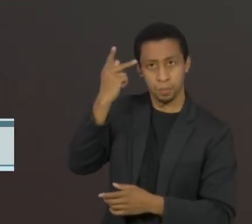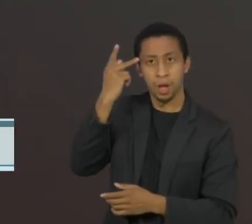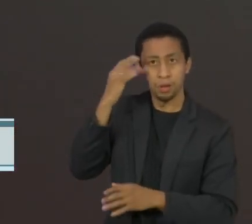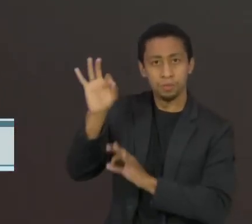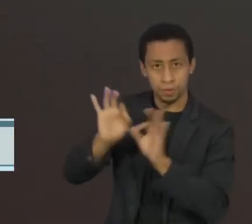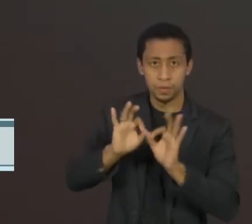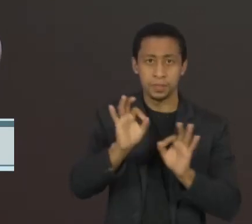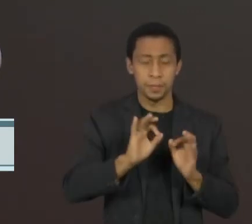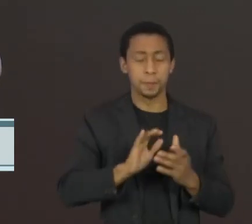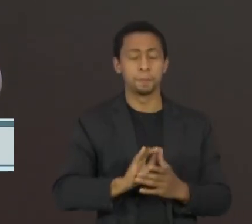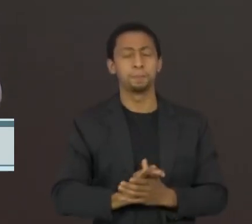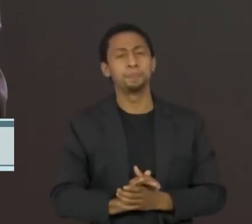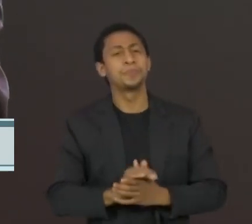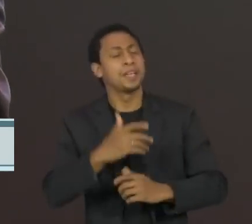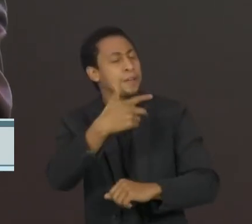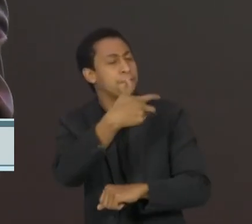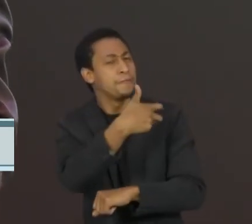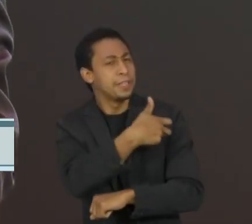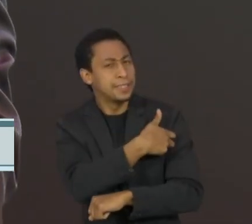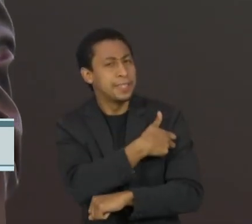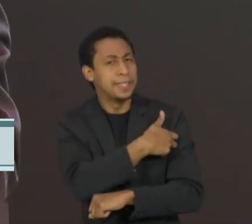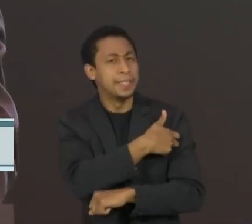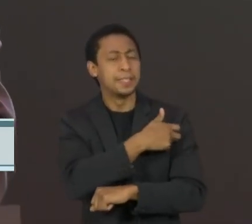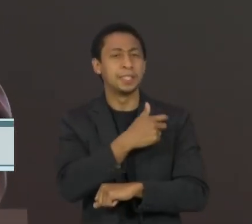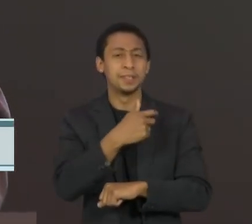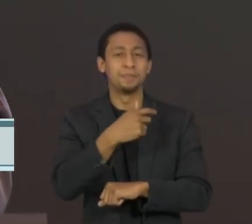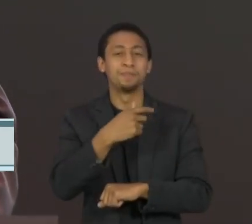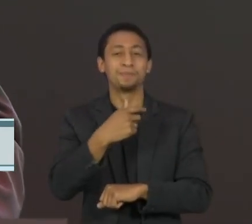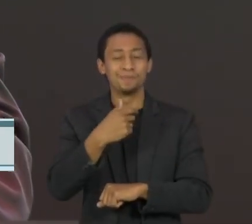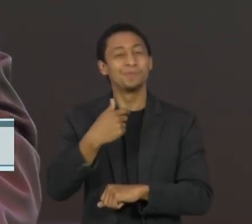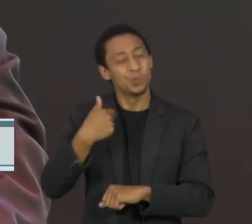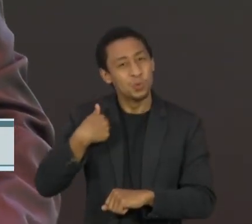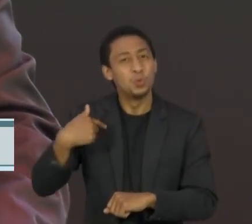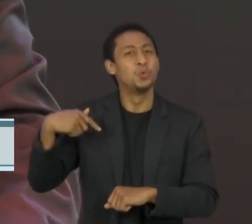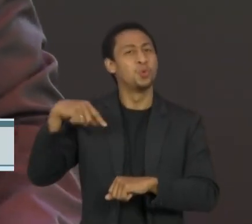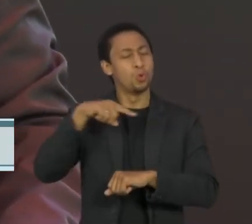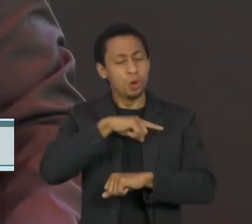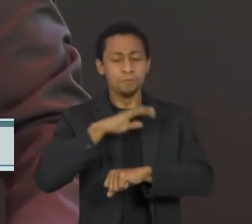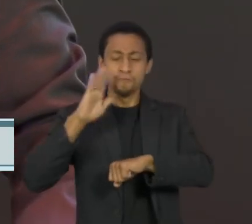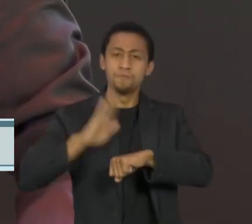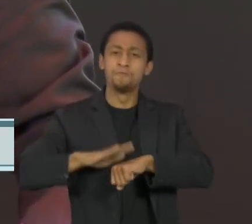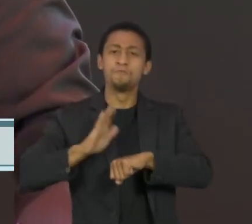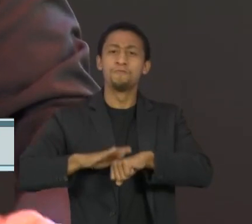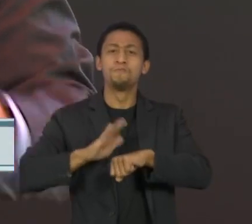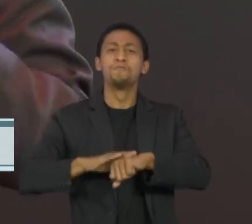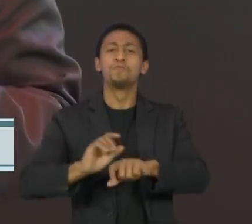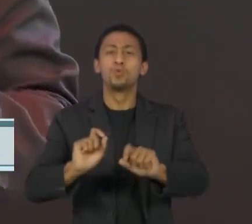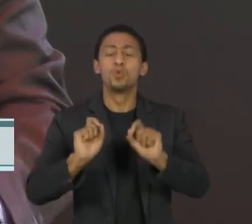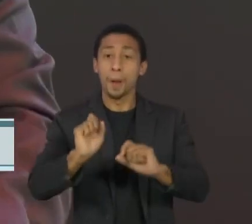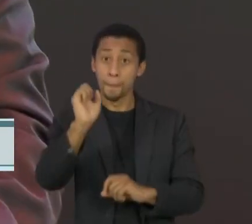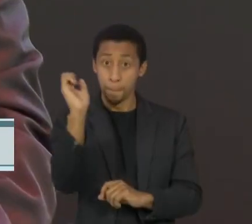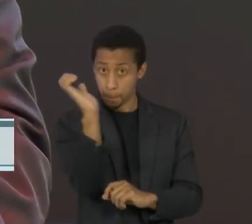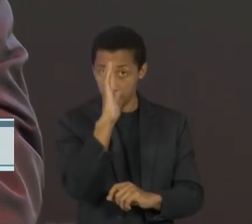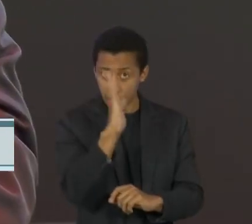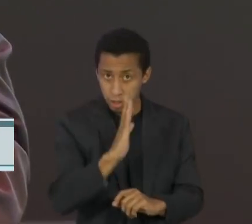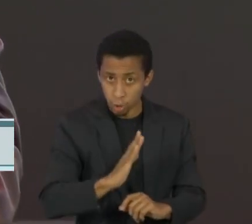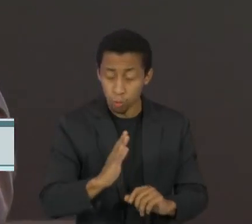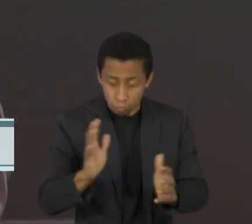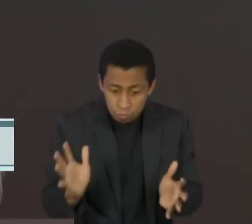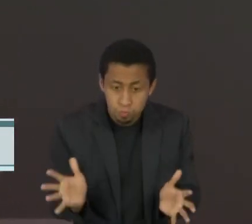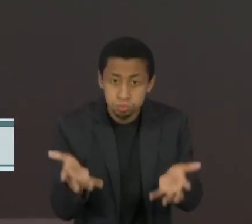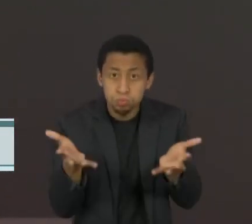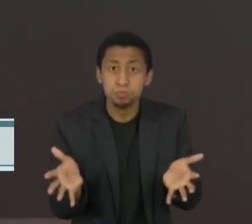muito propícia a tornar o Brasil, e essa é a minha expectativa,